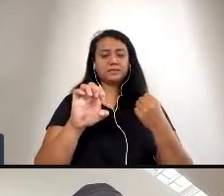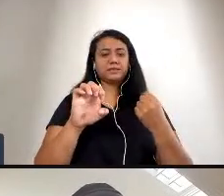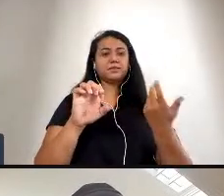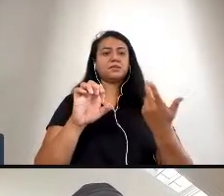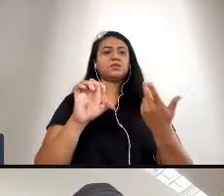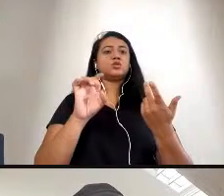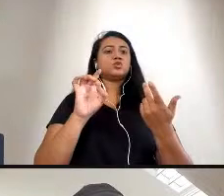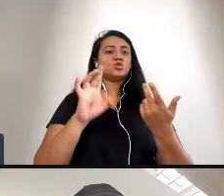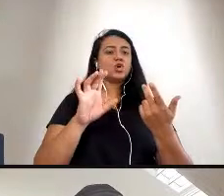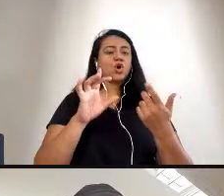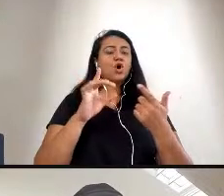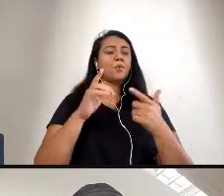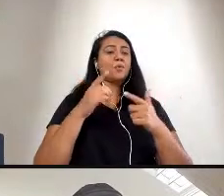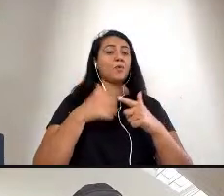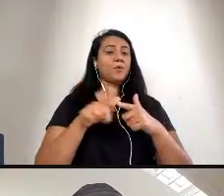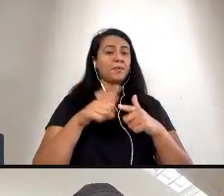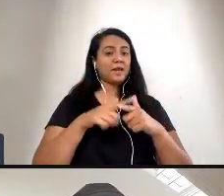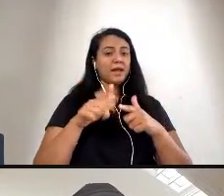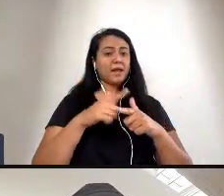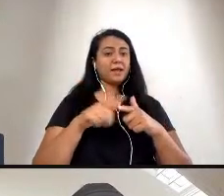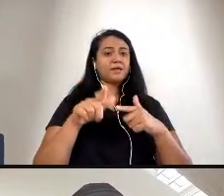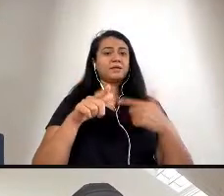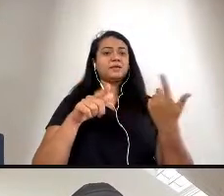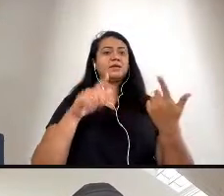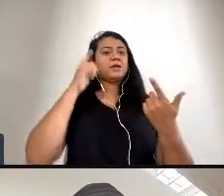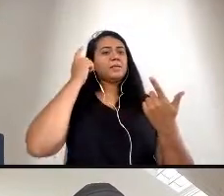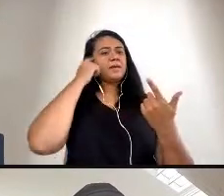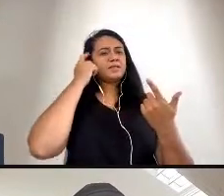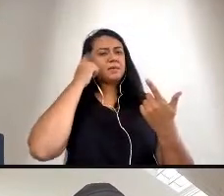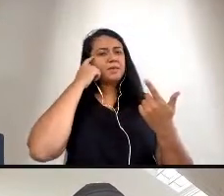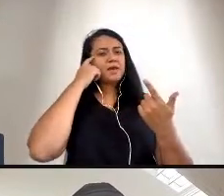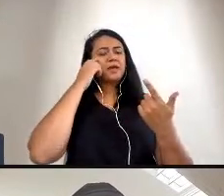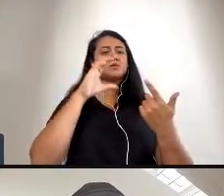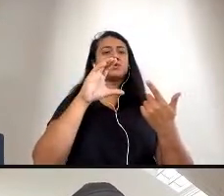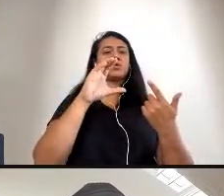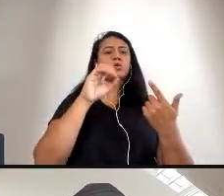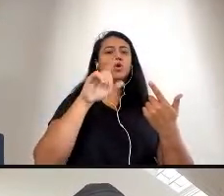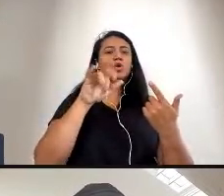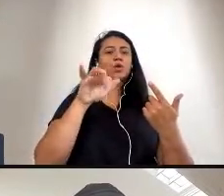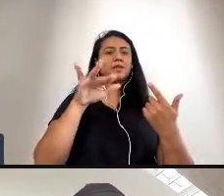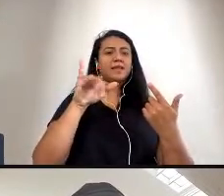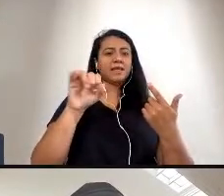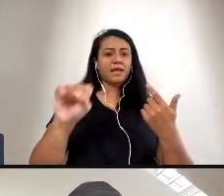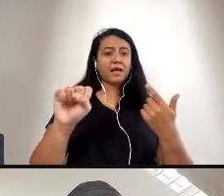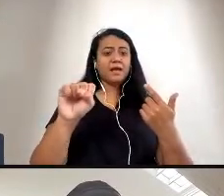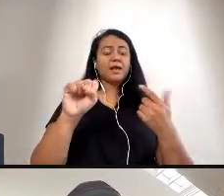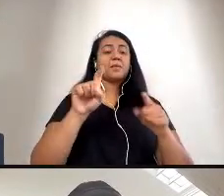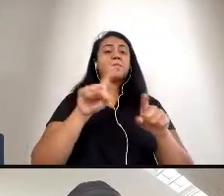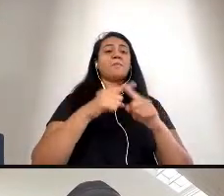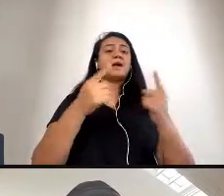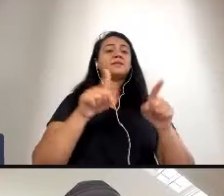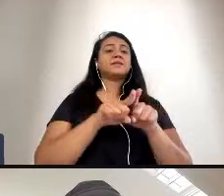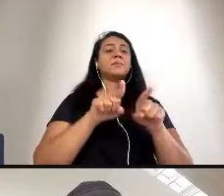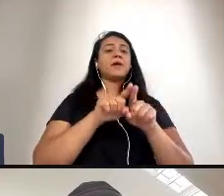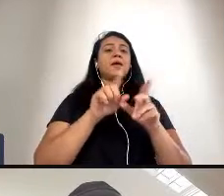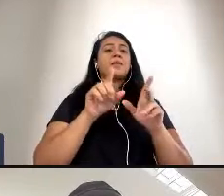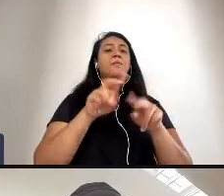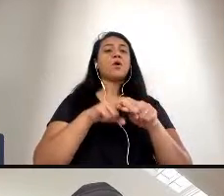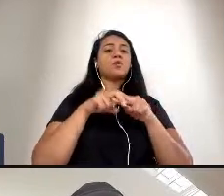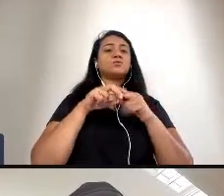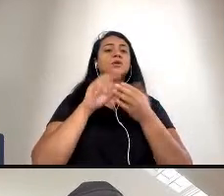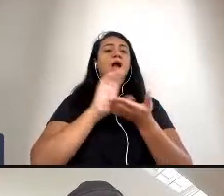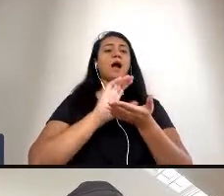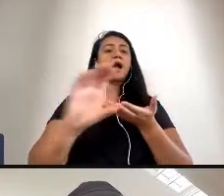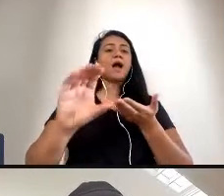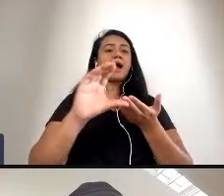questões de pensamentos decoloniais etc mas também por uma questão do movimento do capital o capital está